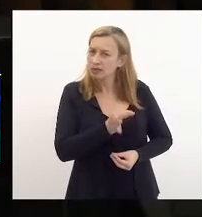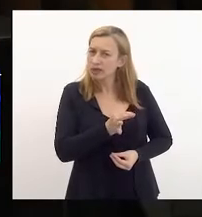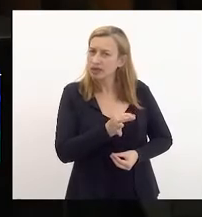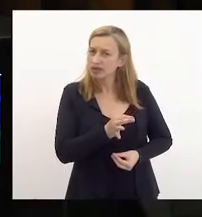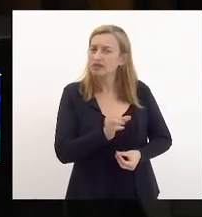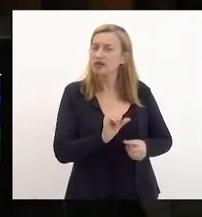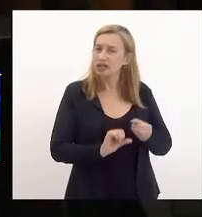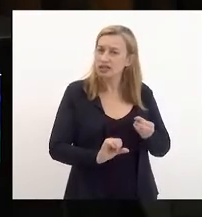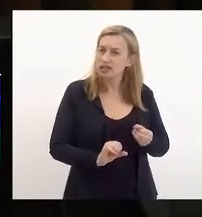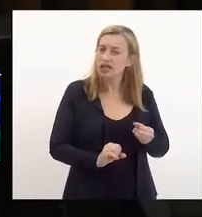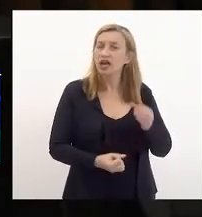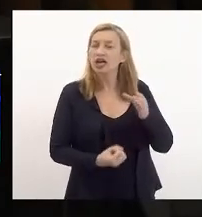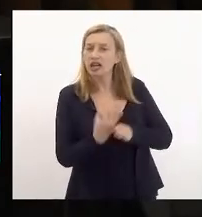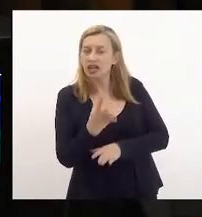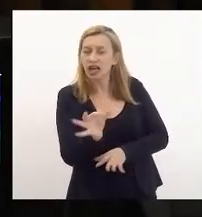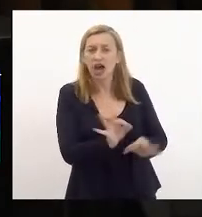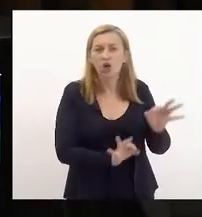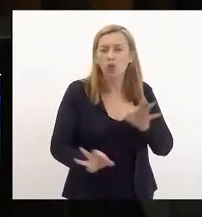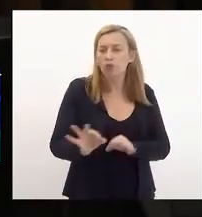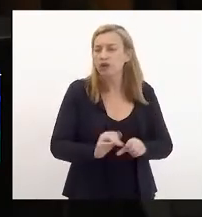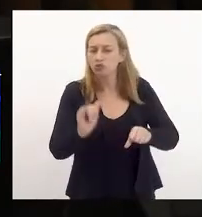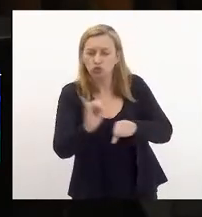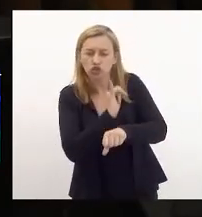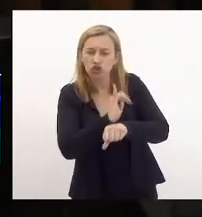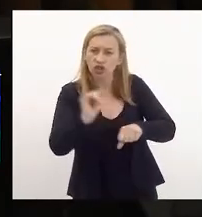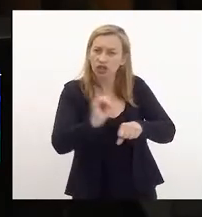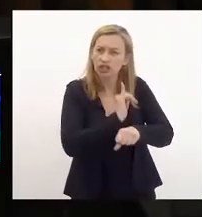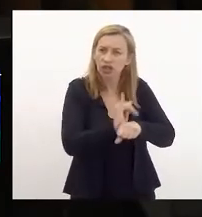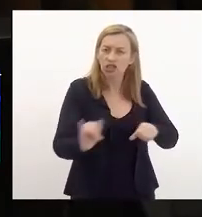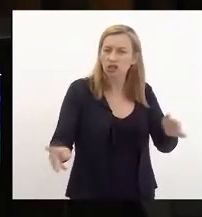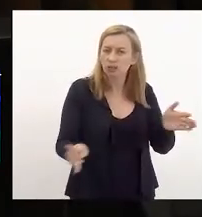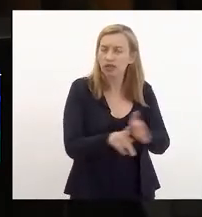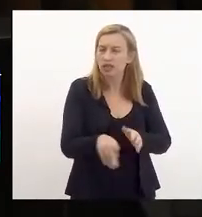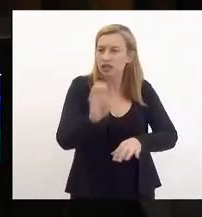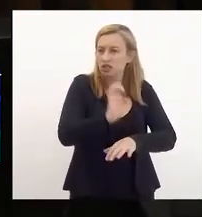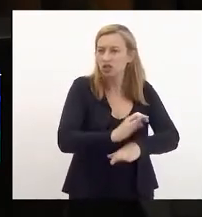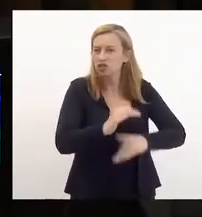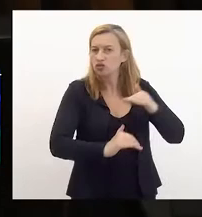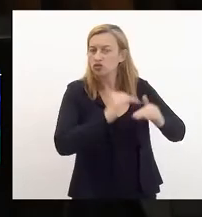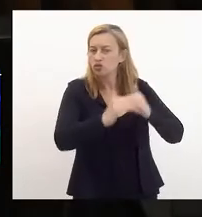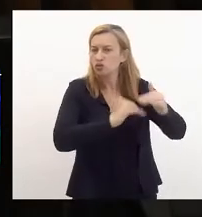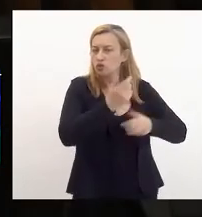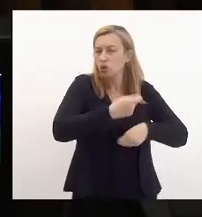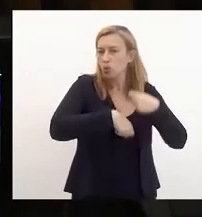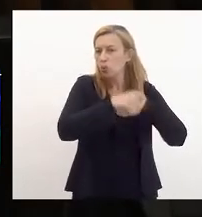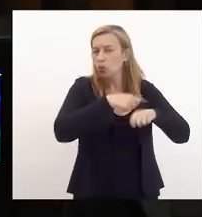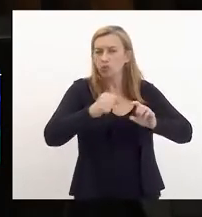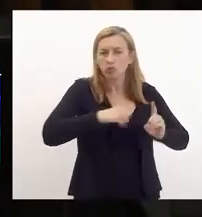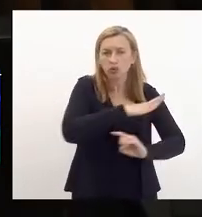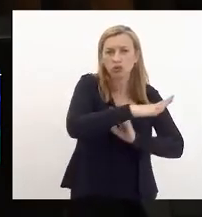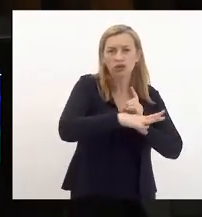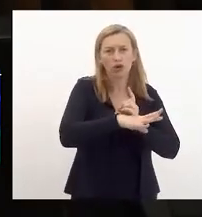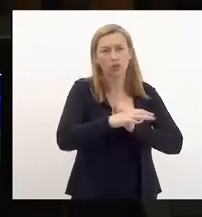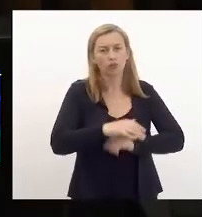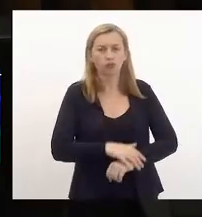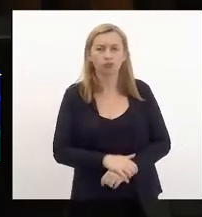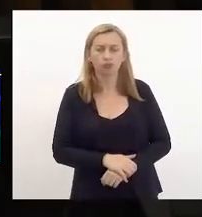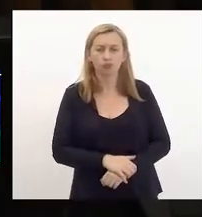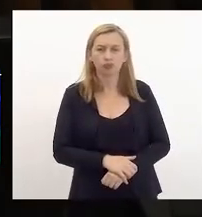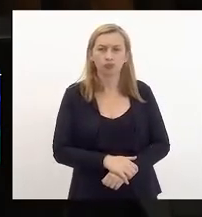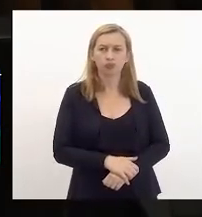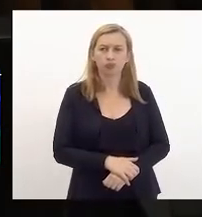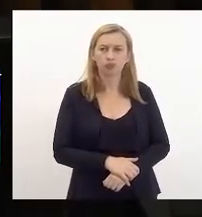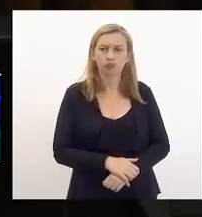um plano estratégico de Estado de desenvolvimento econômico e social, pelo